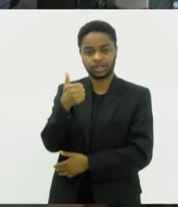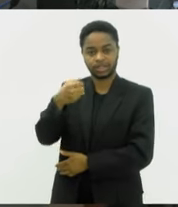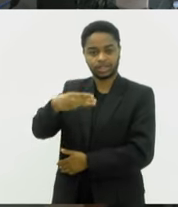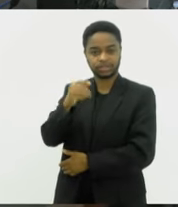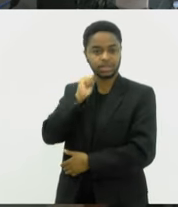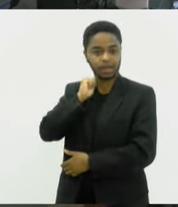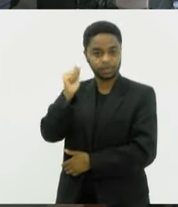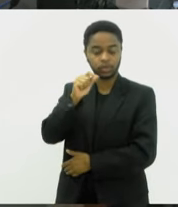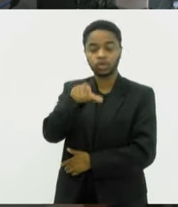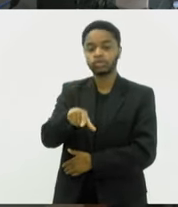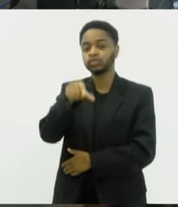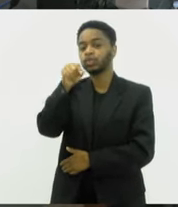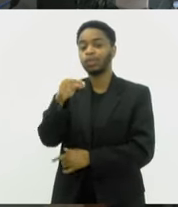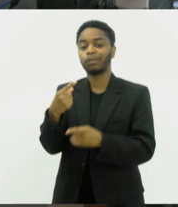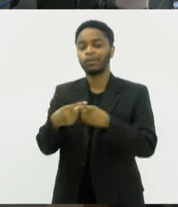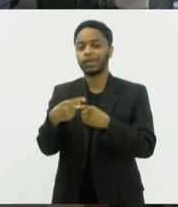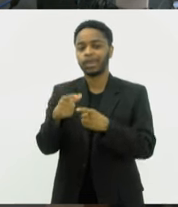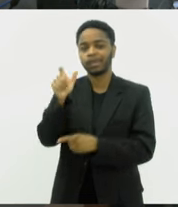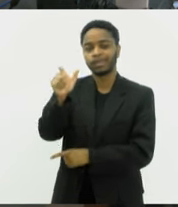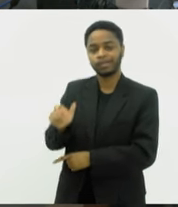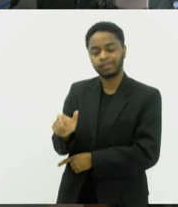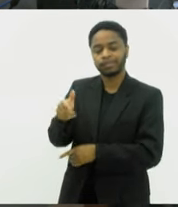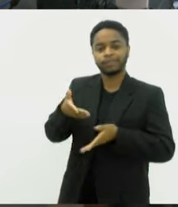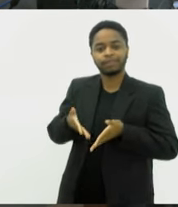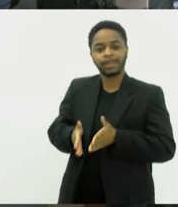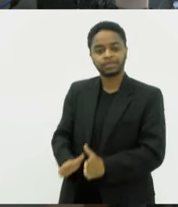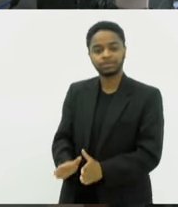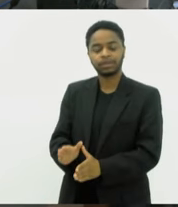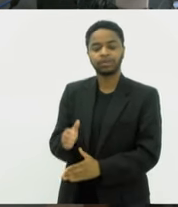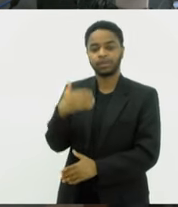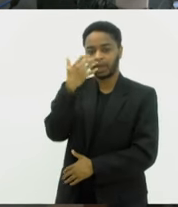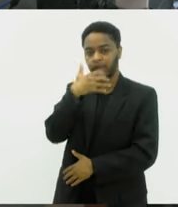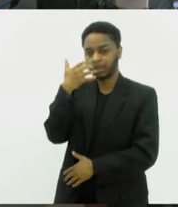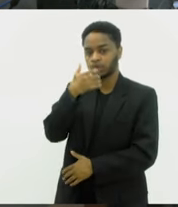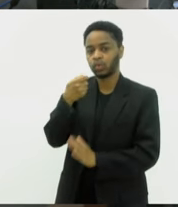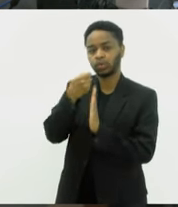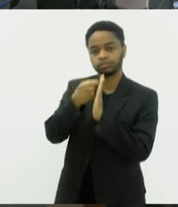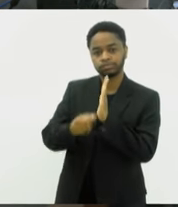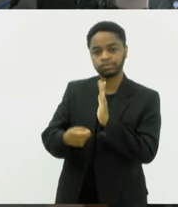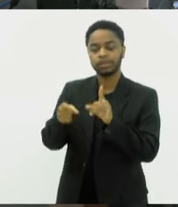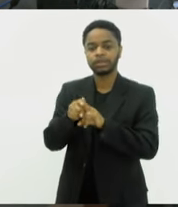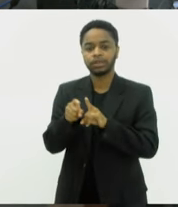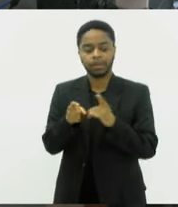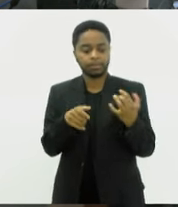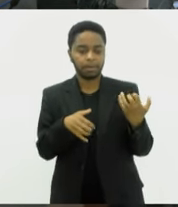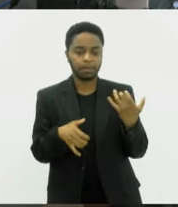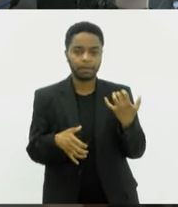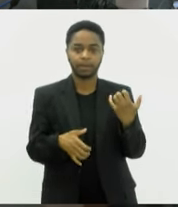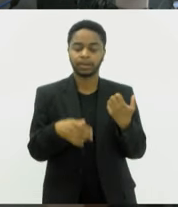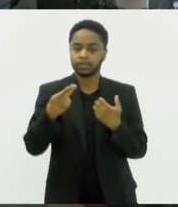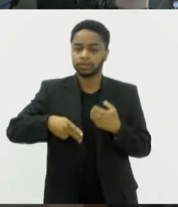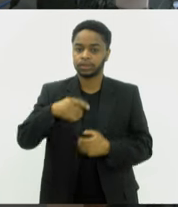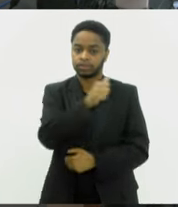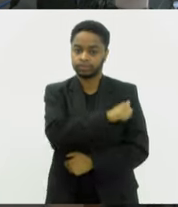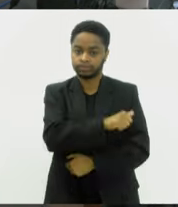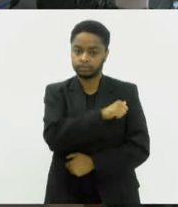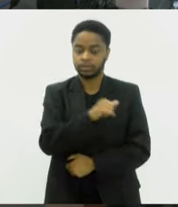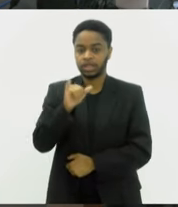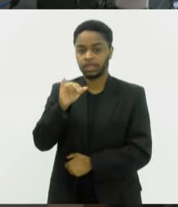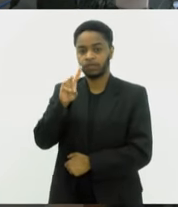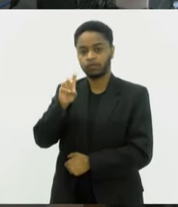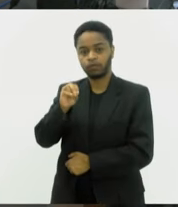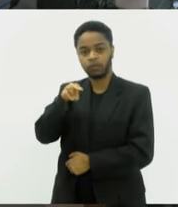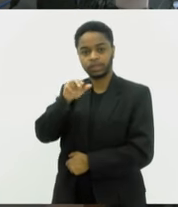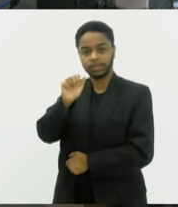escolhido justamente porque é o dia do nascimento da cantora, compositora e instrumentista carioca Ivone Lara da